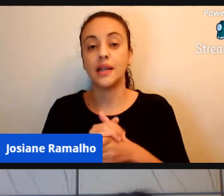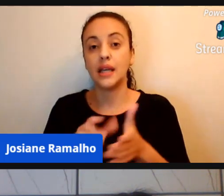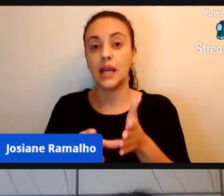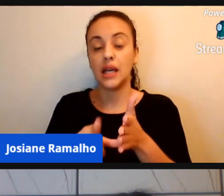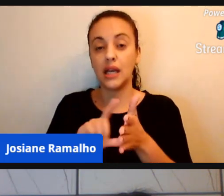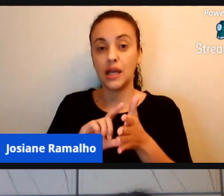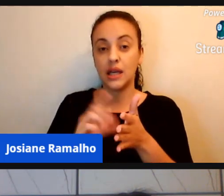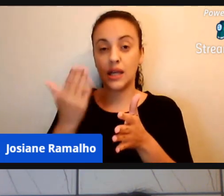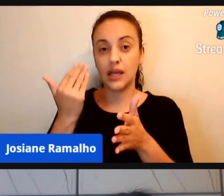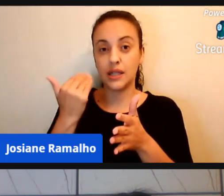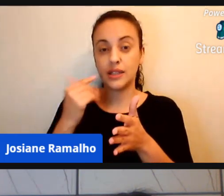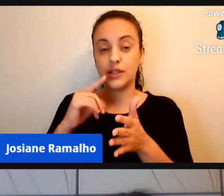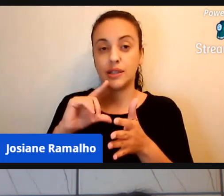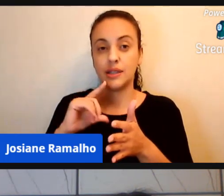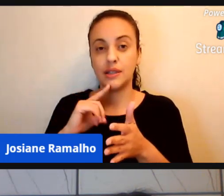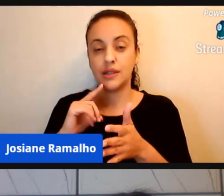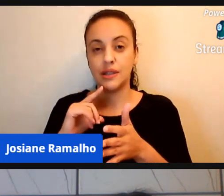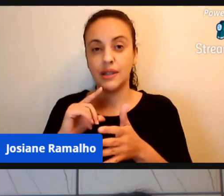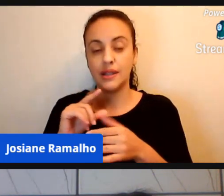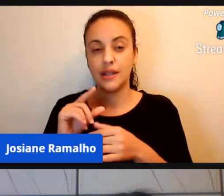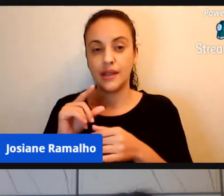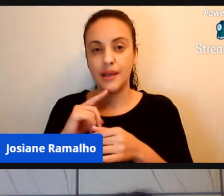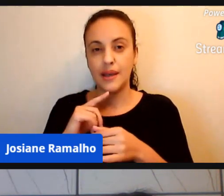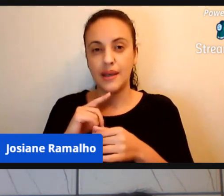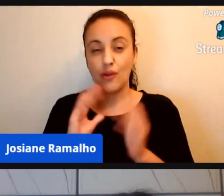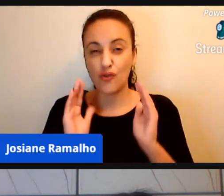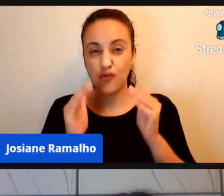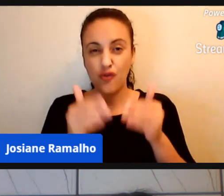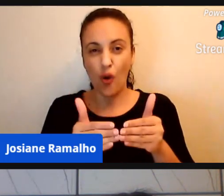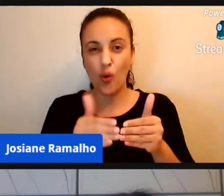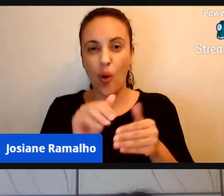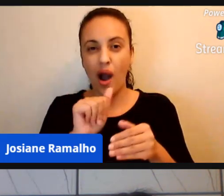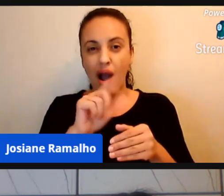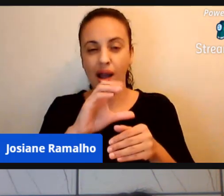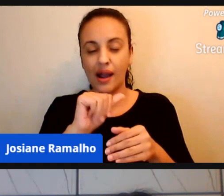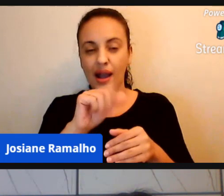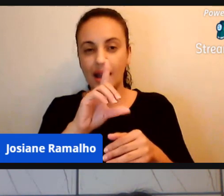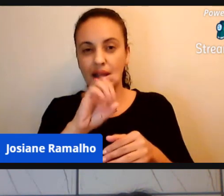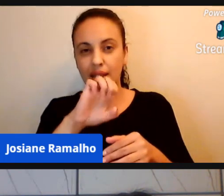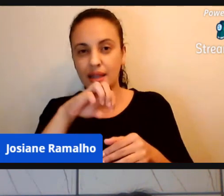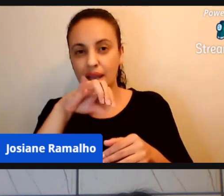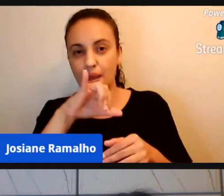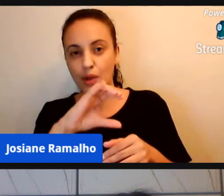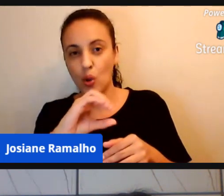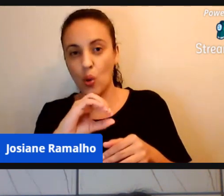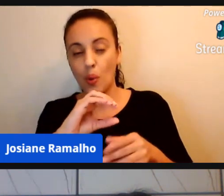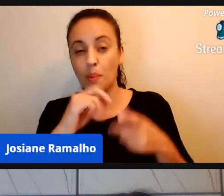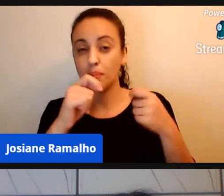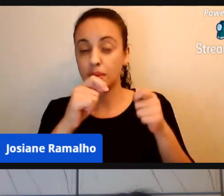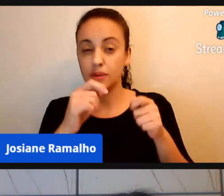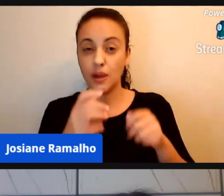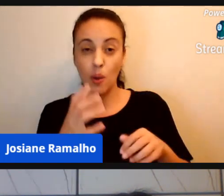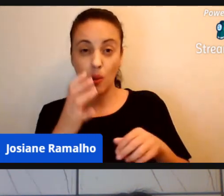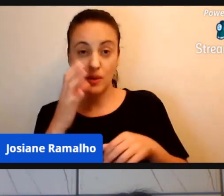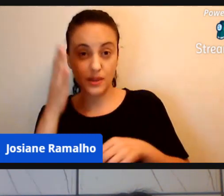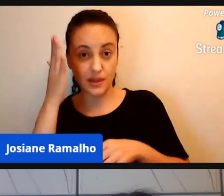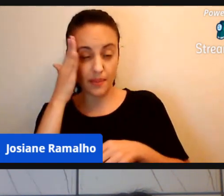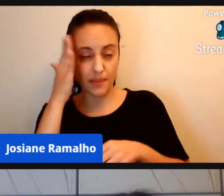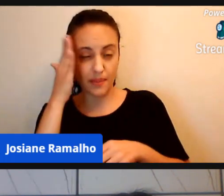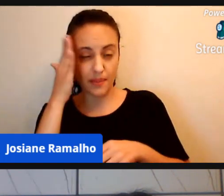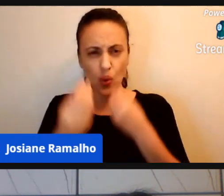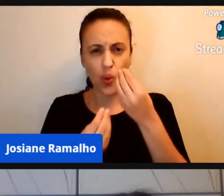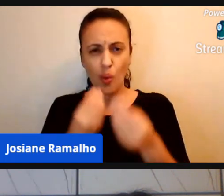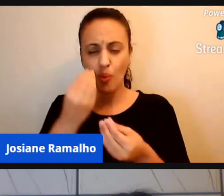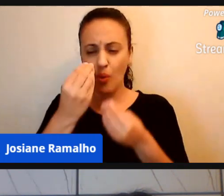parte acadêmica, como o senhor ressaltou bastante, é preciso saber a situação que se encontra este